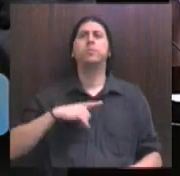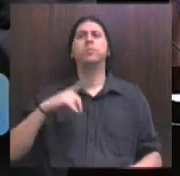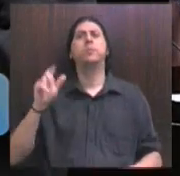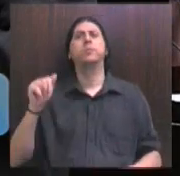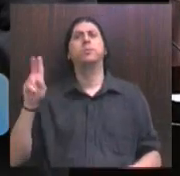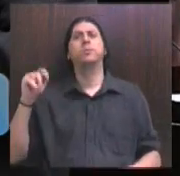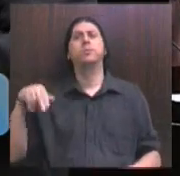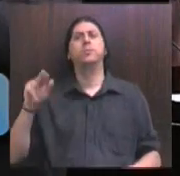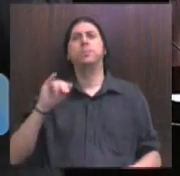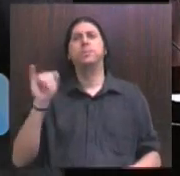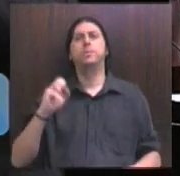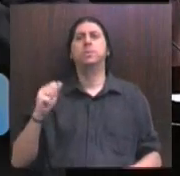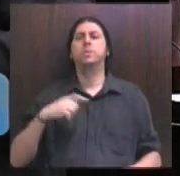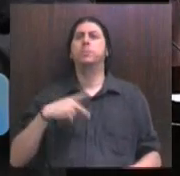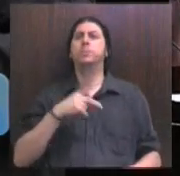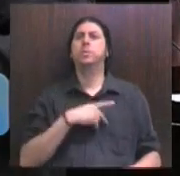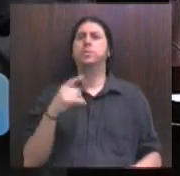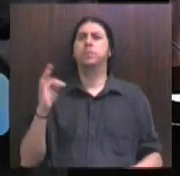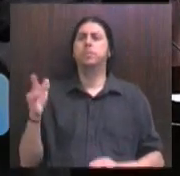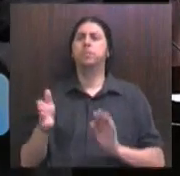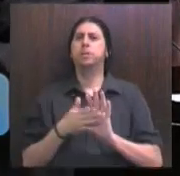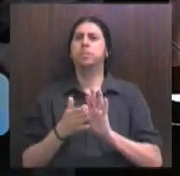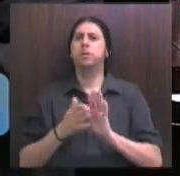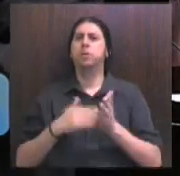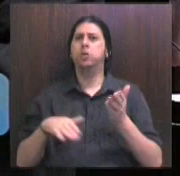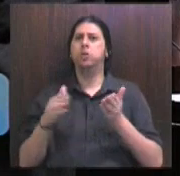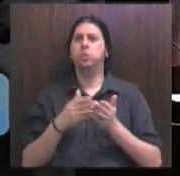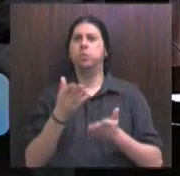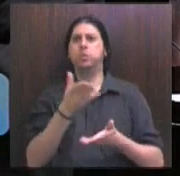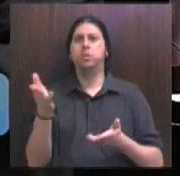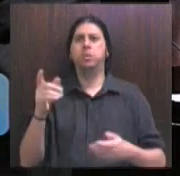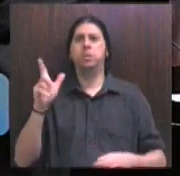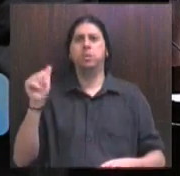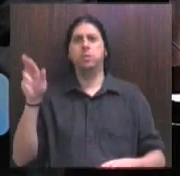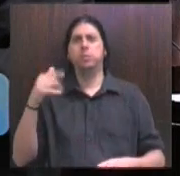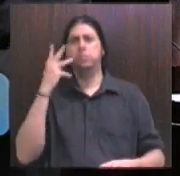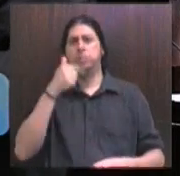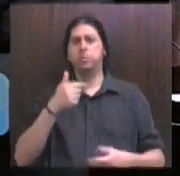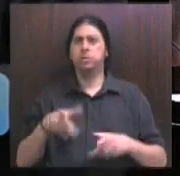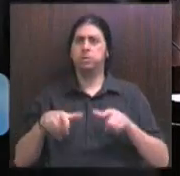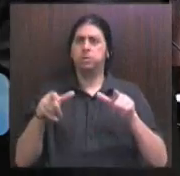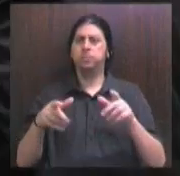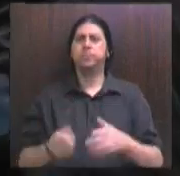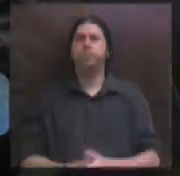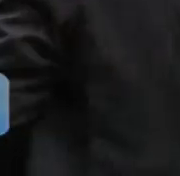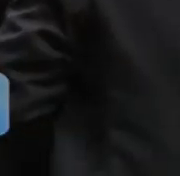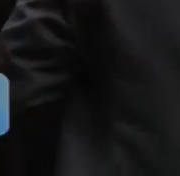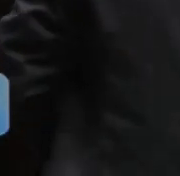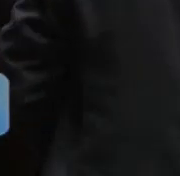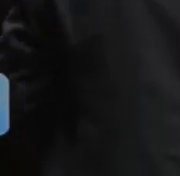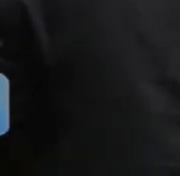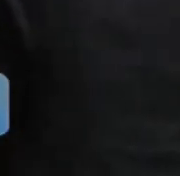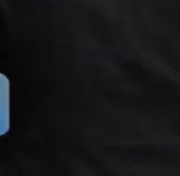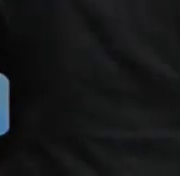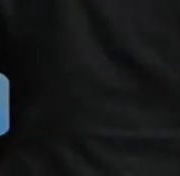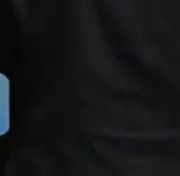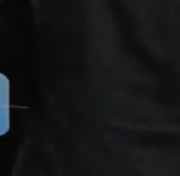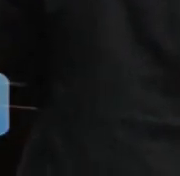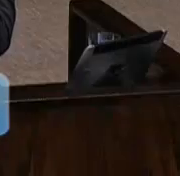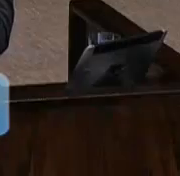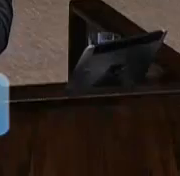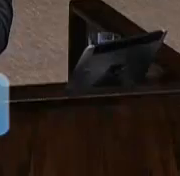agradecimento em nome da bancada do PTB. Parabéns a todos vocês, parabéns, deputado Lara, por essa bela iniciativa. Um abraço. Obrigado, deputado Santino.